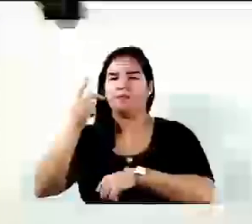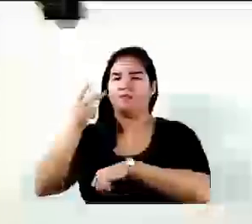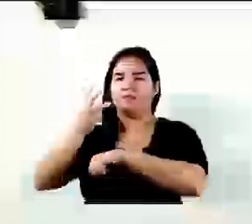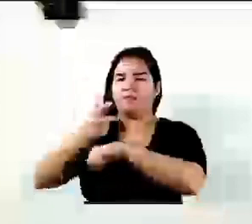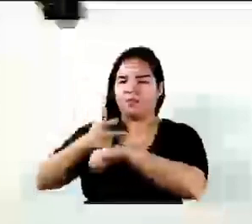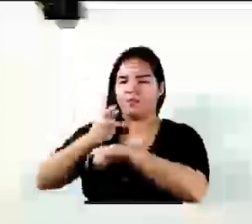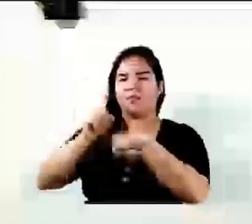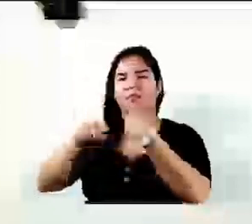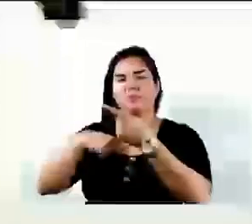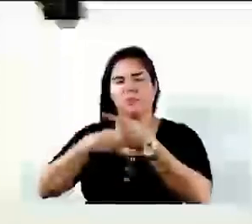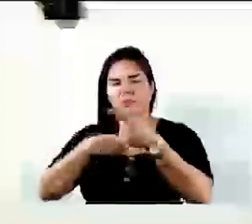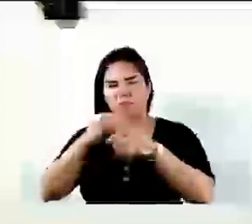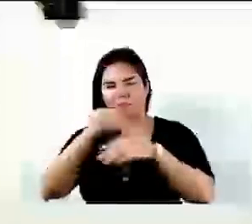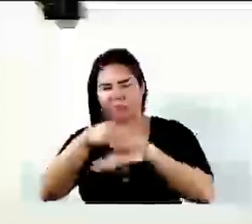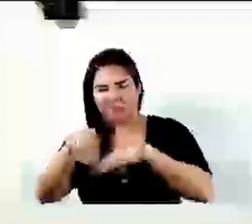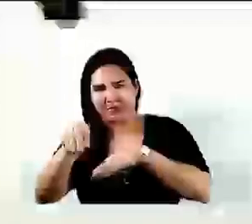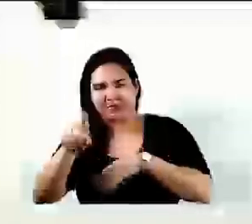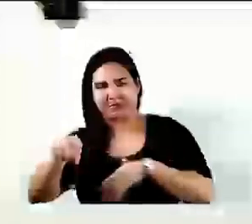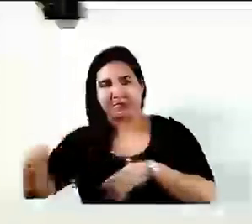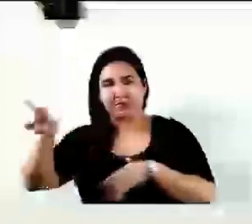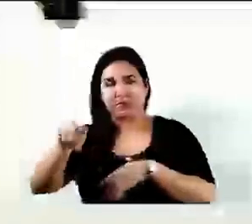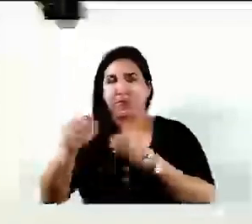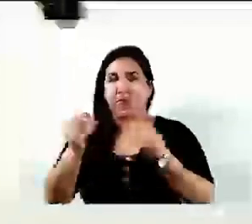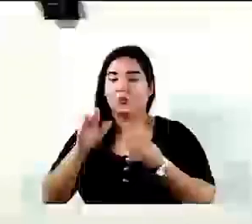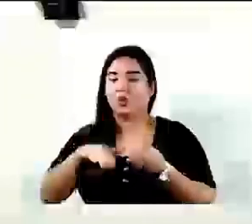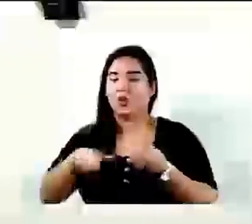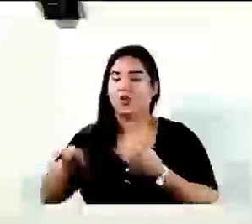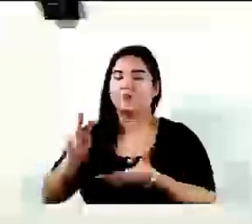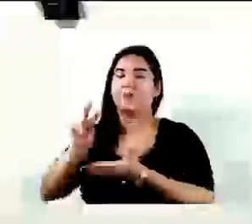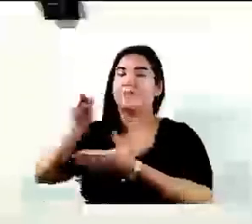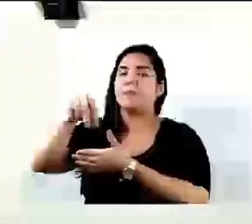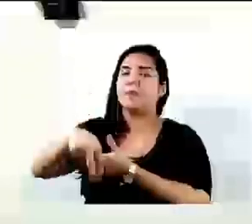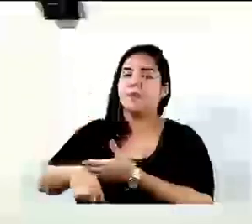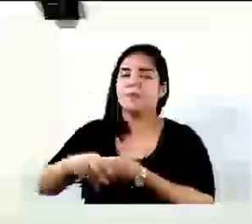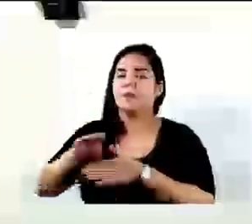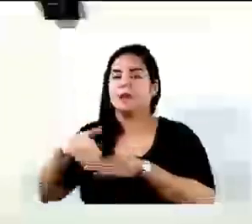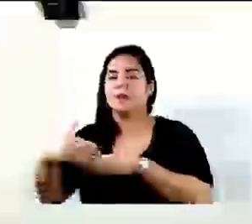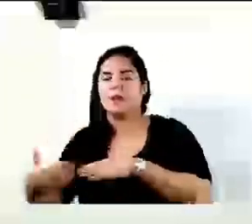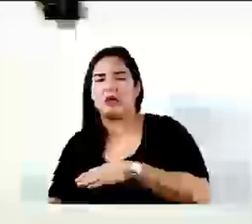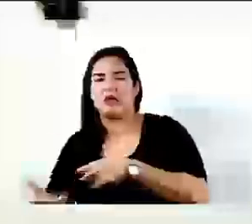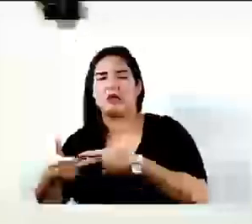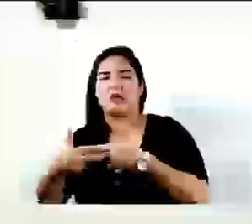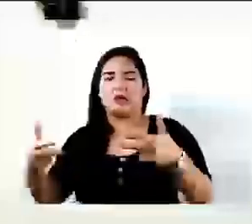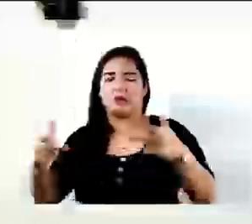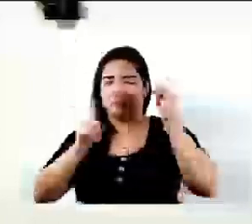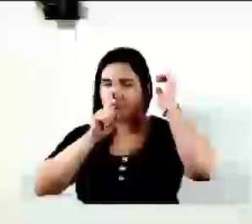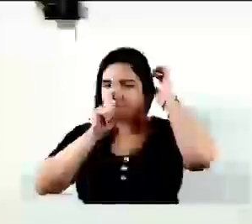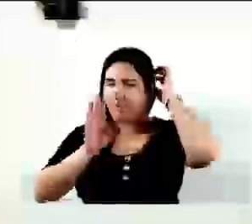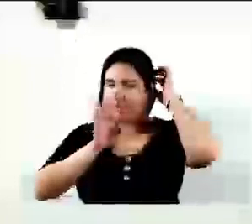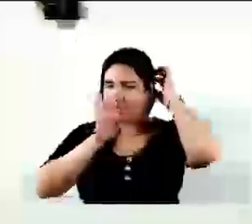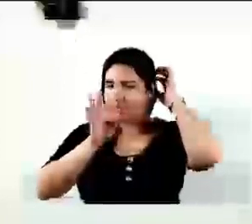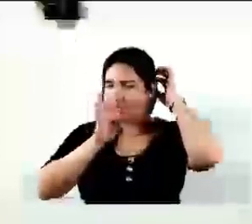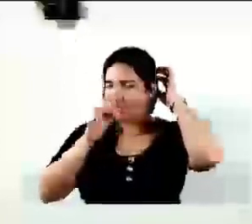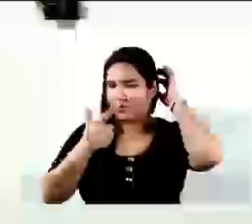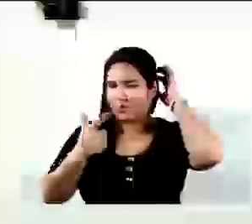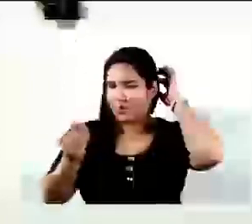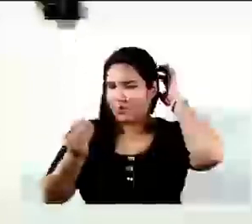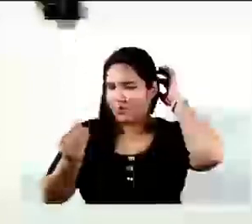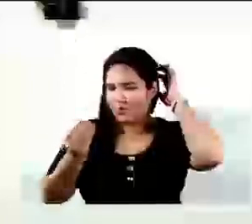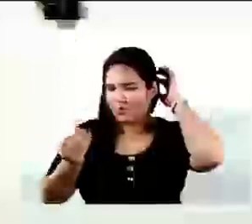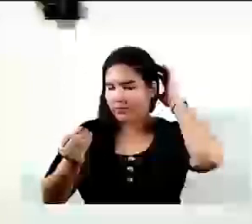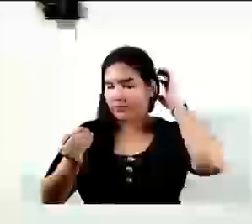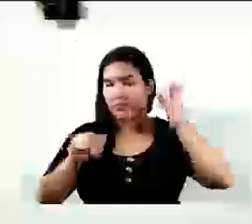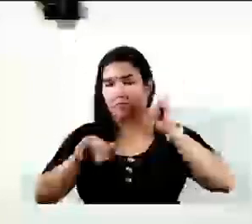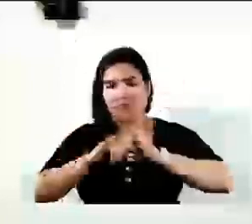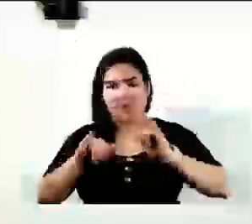posso passar para os vereadores, aquilo ali, uma criança pular lá de cima ou cair alguma coisa, aquilo ali é absurdo, não tem como ficar. A gente está falando de